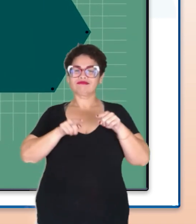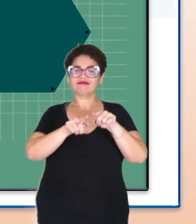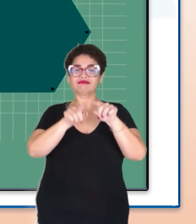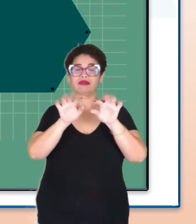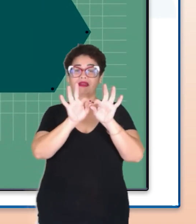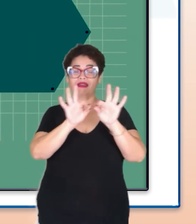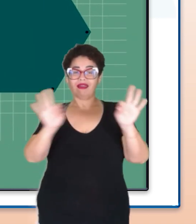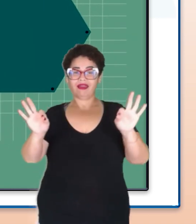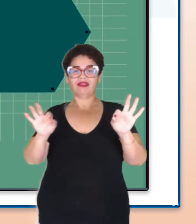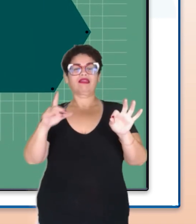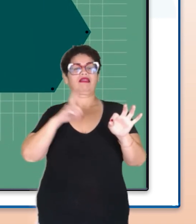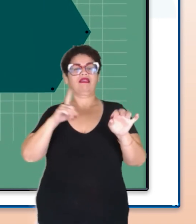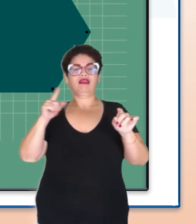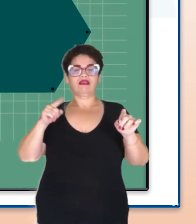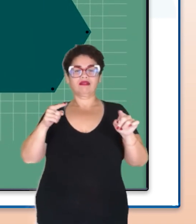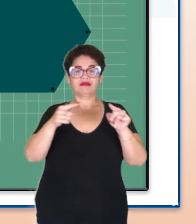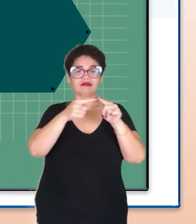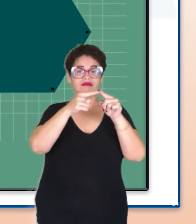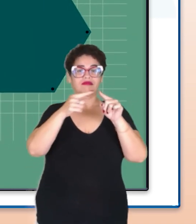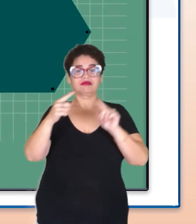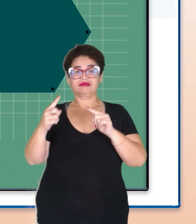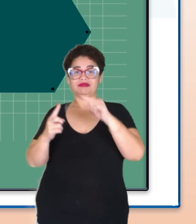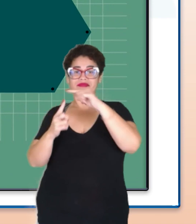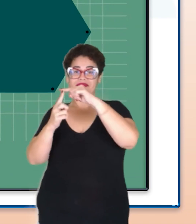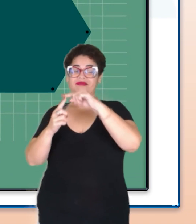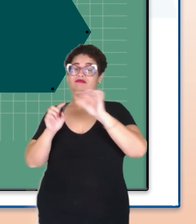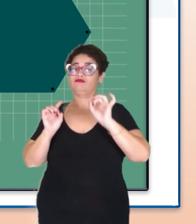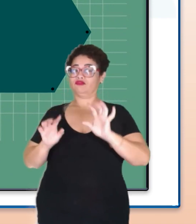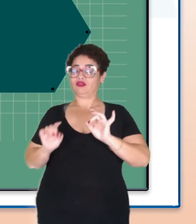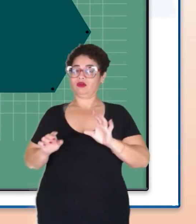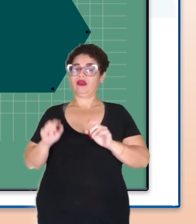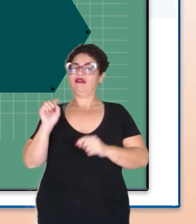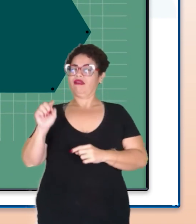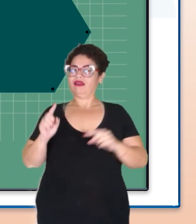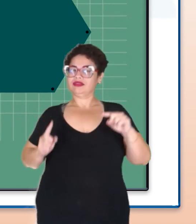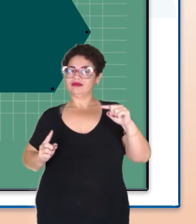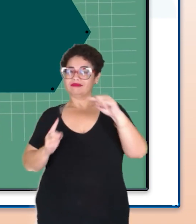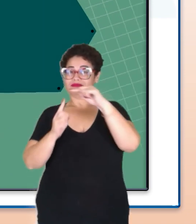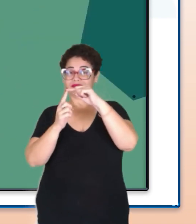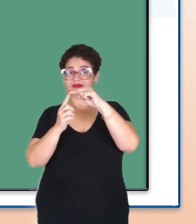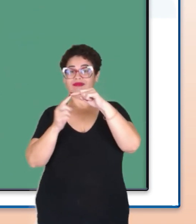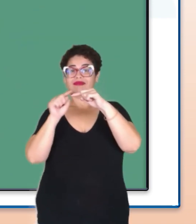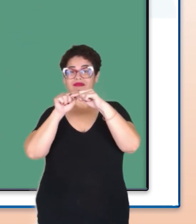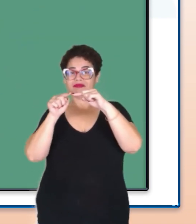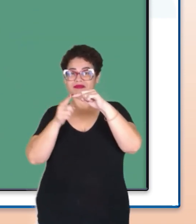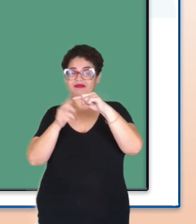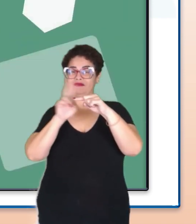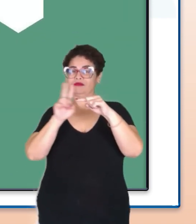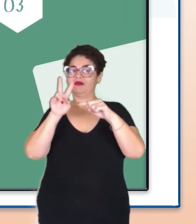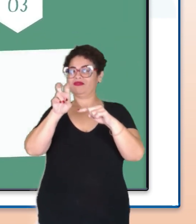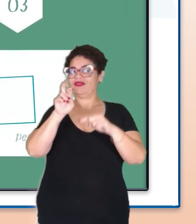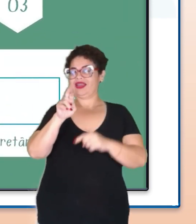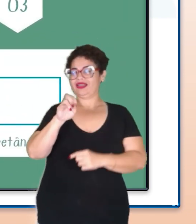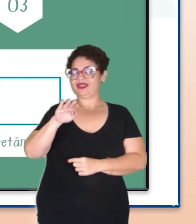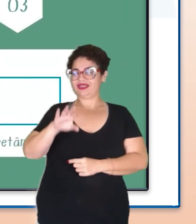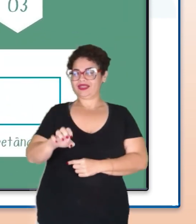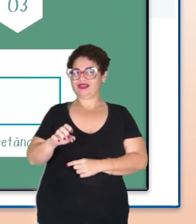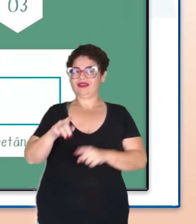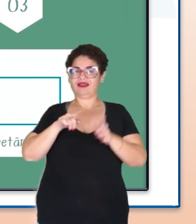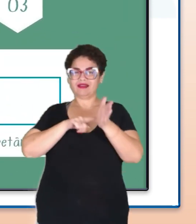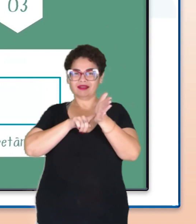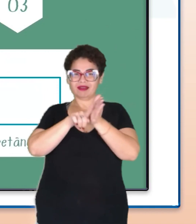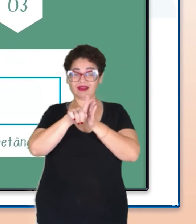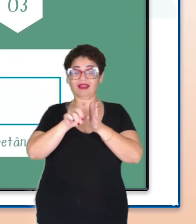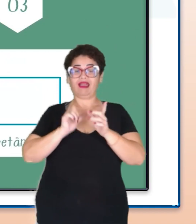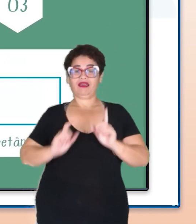encontram apenas em suas extremidades. Essas extremidades são chamadas de vértices e os segmentos de reta